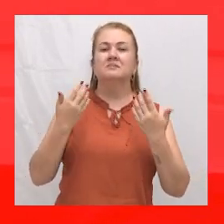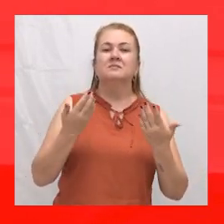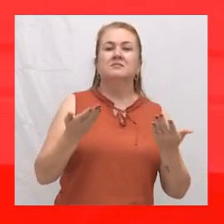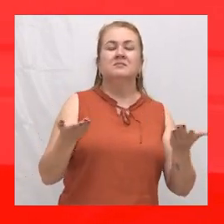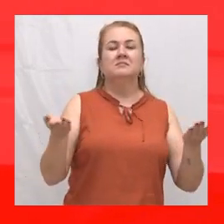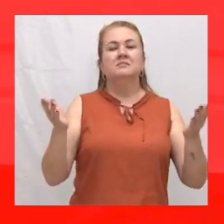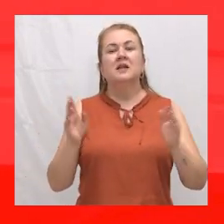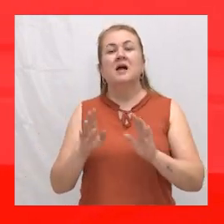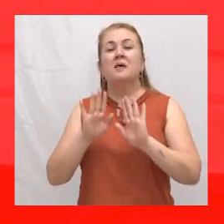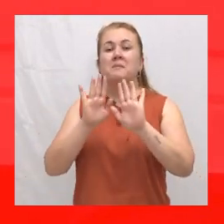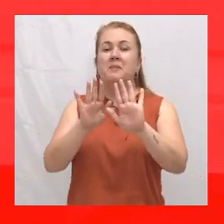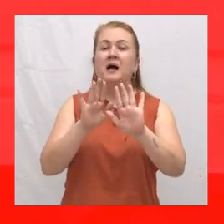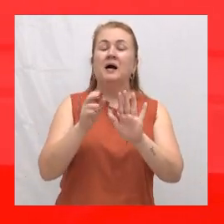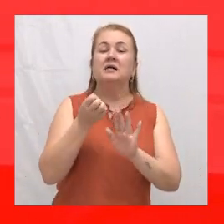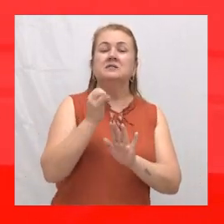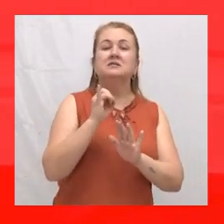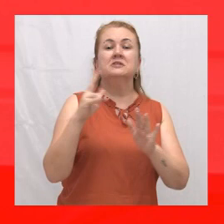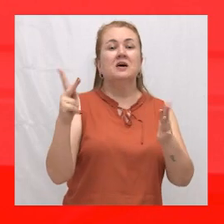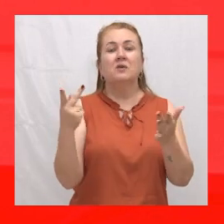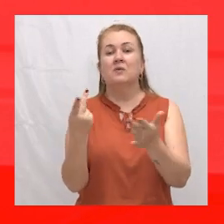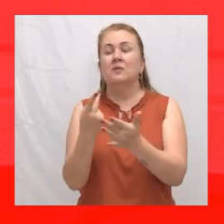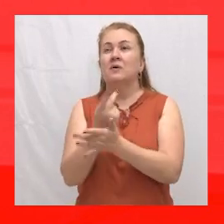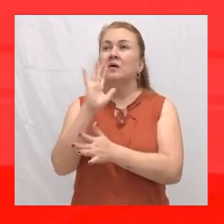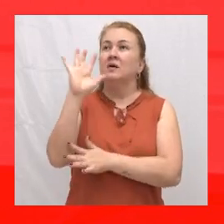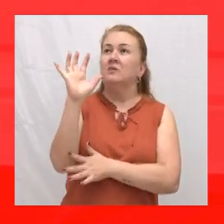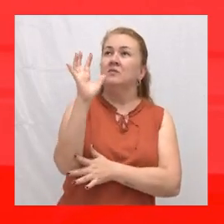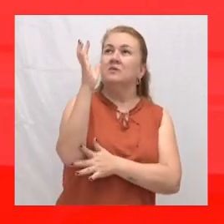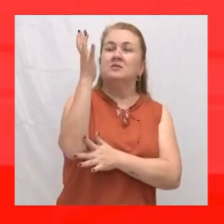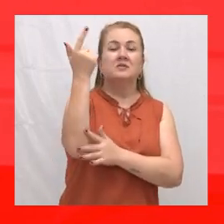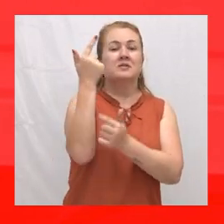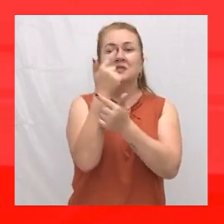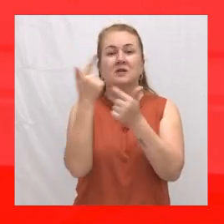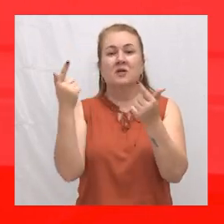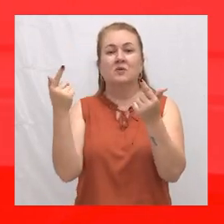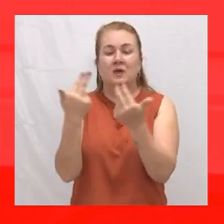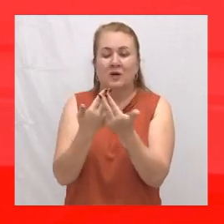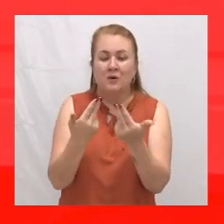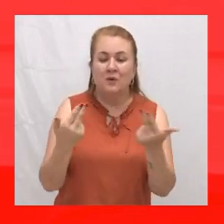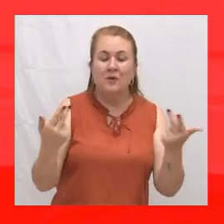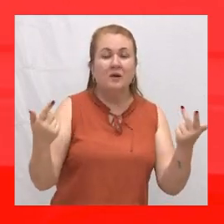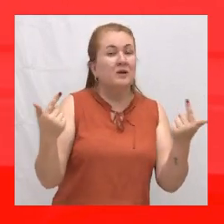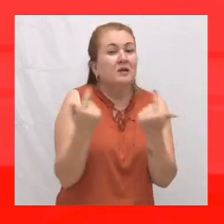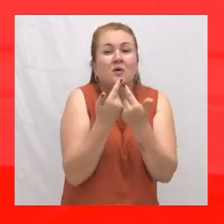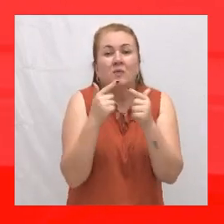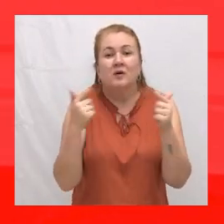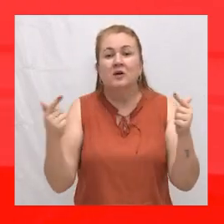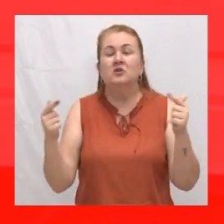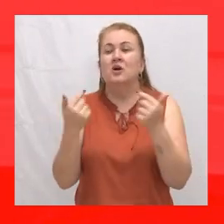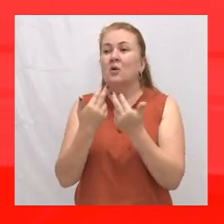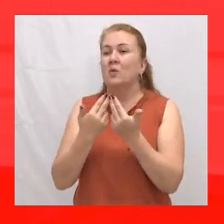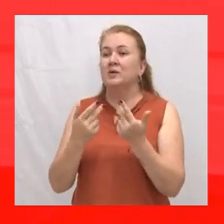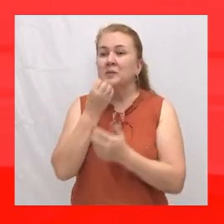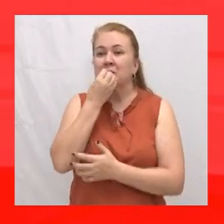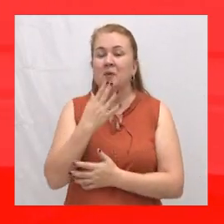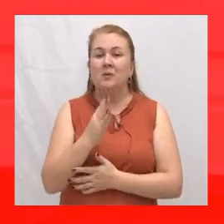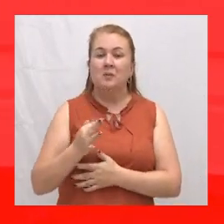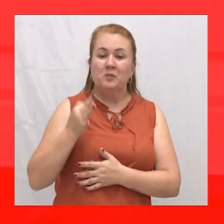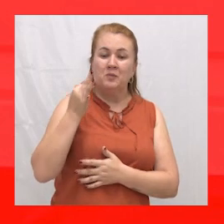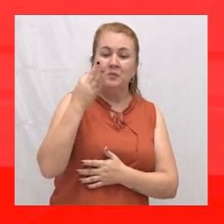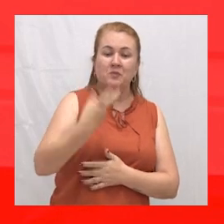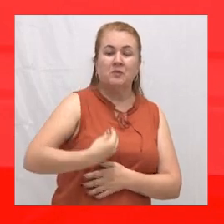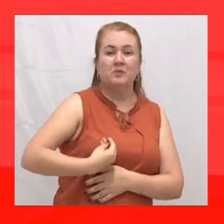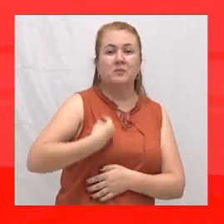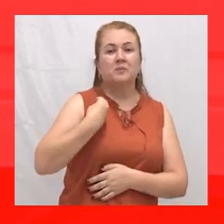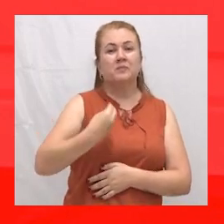Ainda que a figueira não floreça. Que não haja fruta na